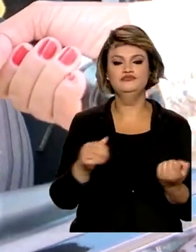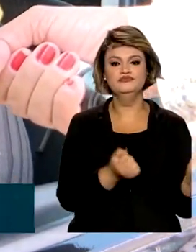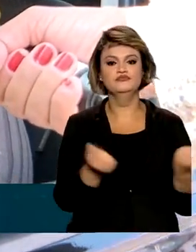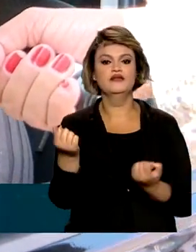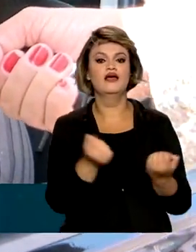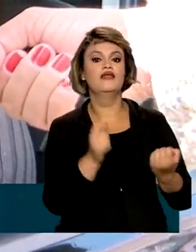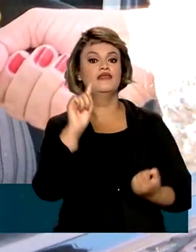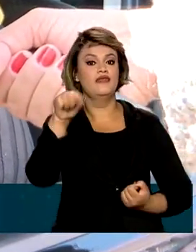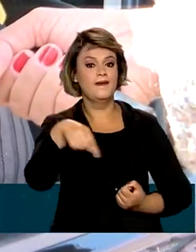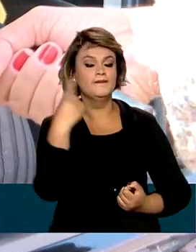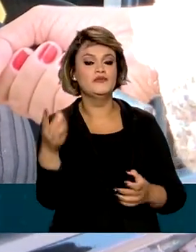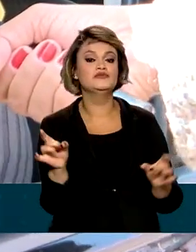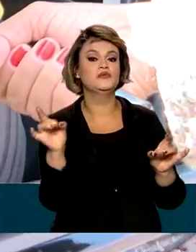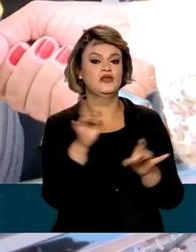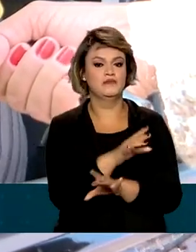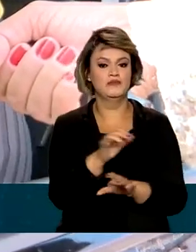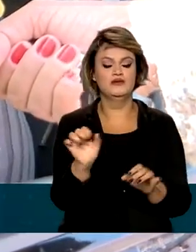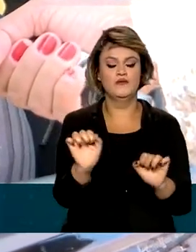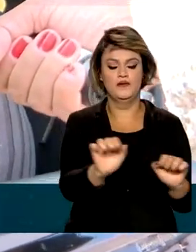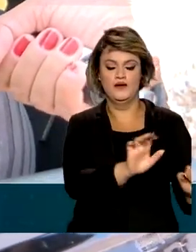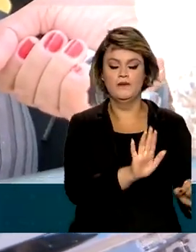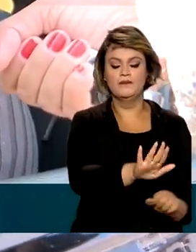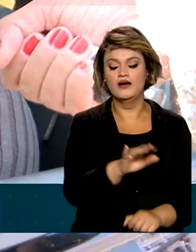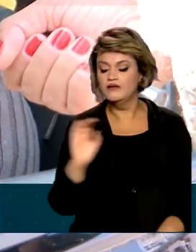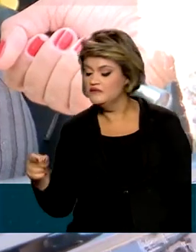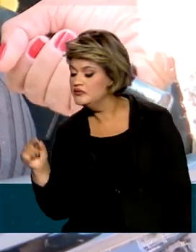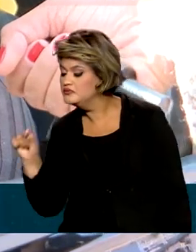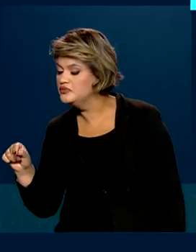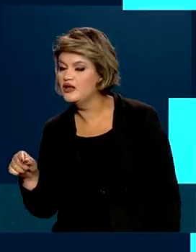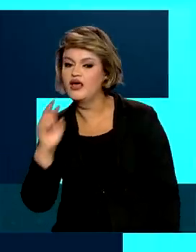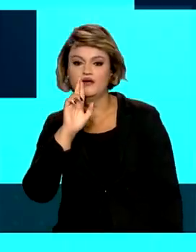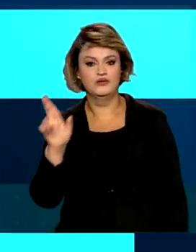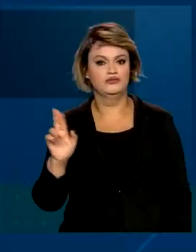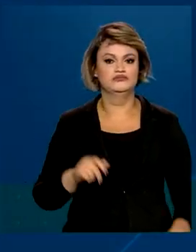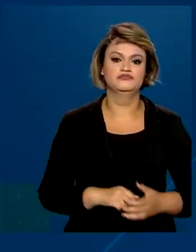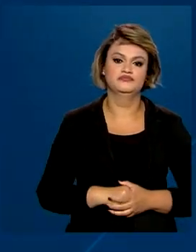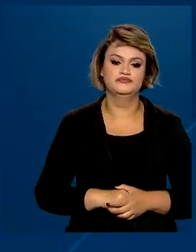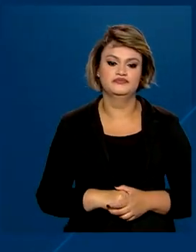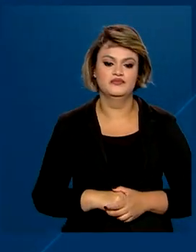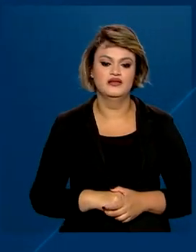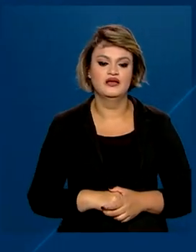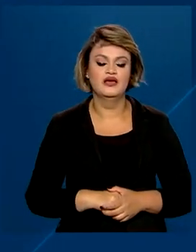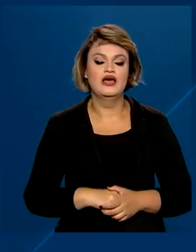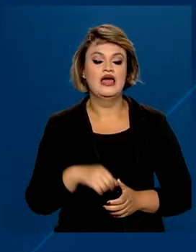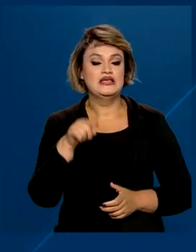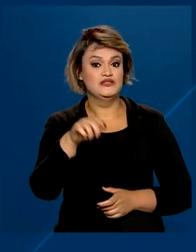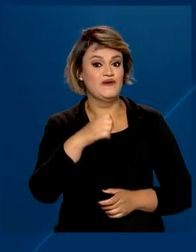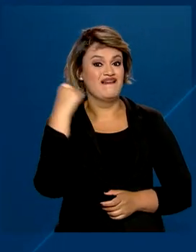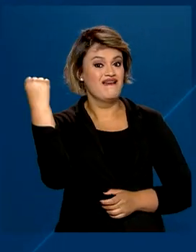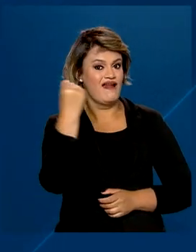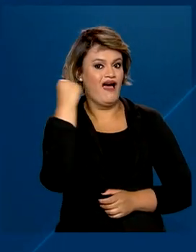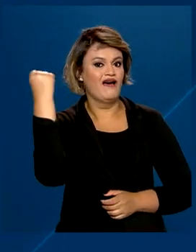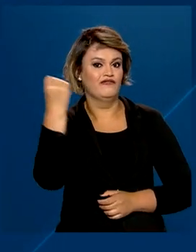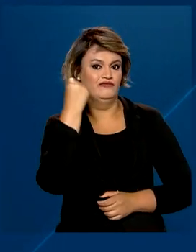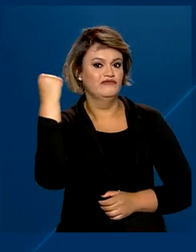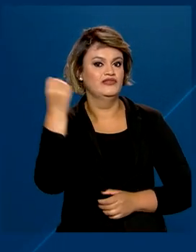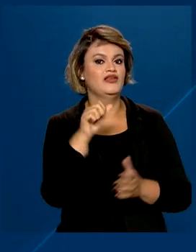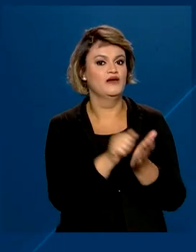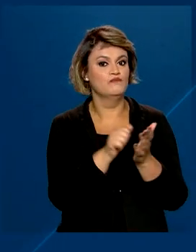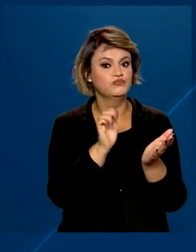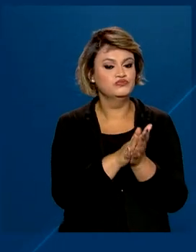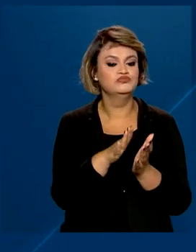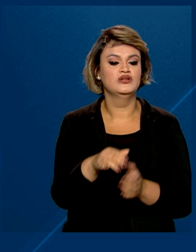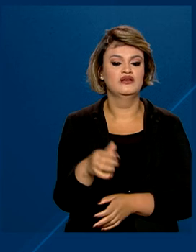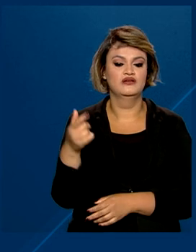Depois que eu termino de dirigir, eu encosto o carro e vejo quem me ligou e retorno. E mesmo sendo infração gravíssima, com multa no